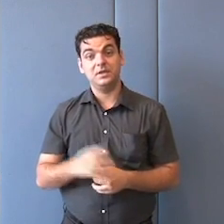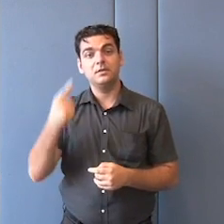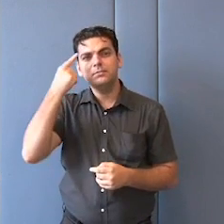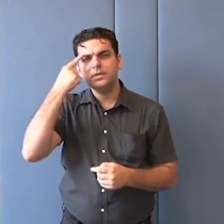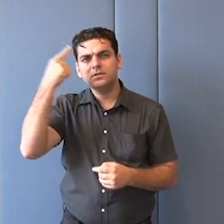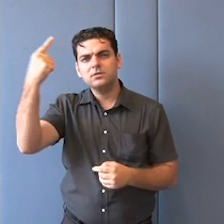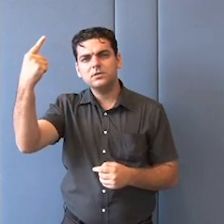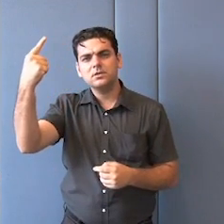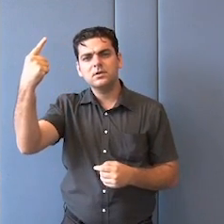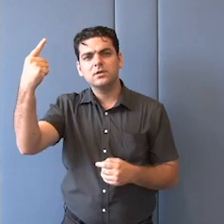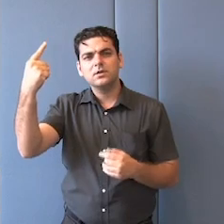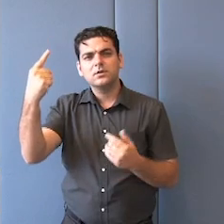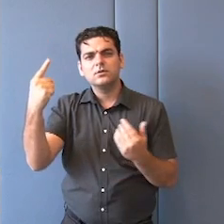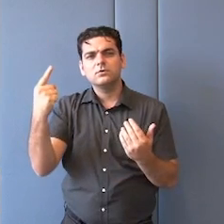que